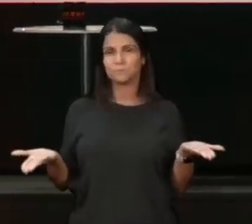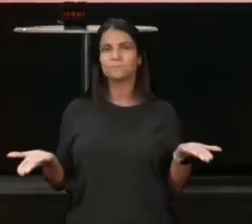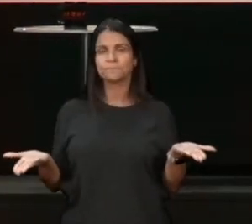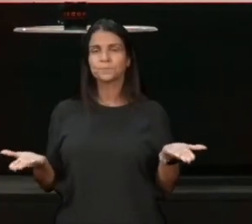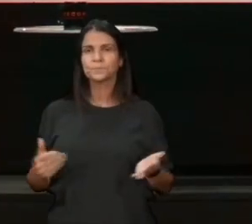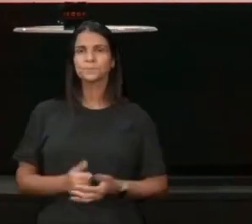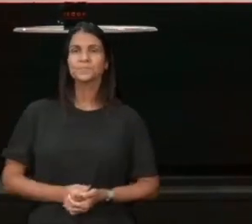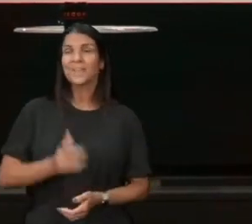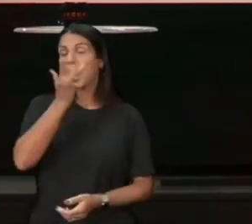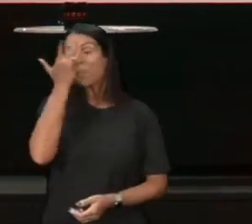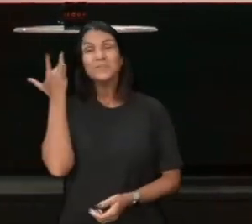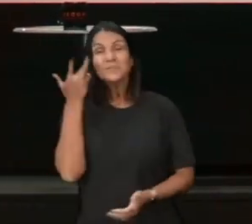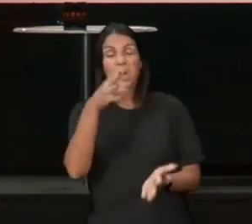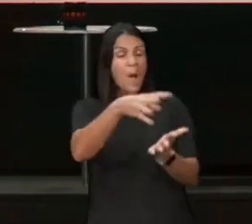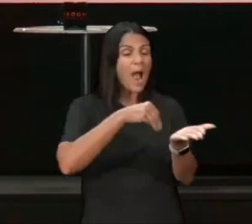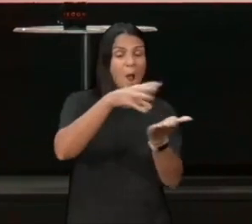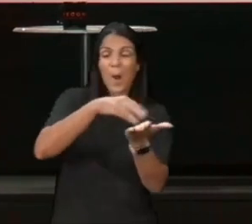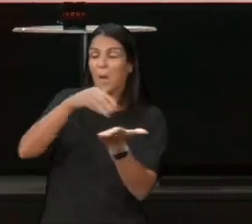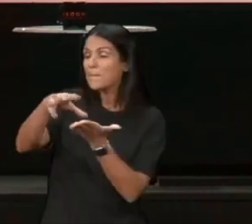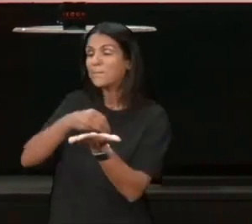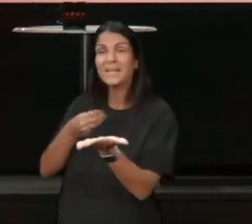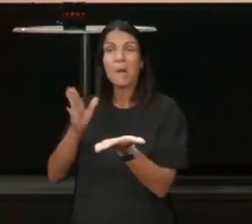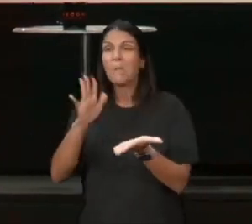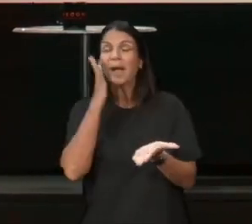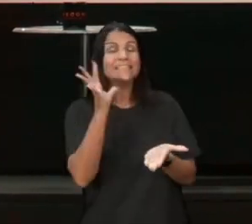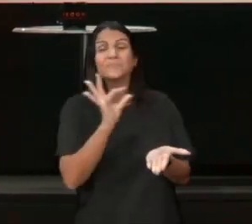as pessoas imitam as coisas sem nem olhar qual é a referência,